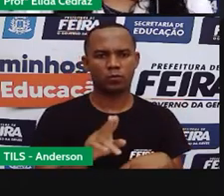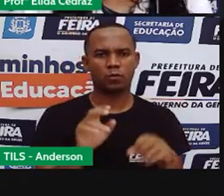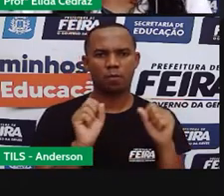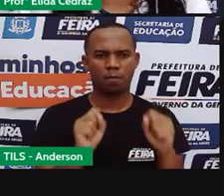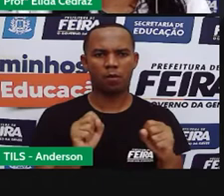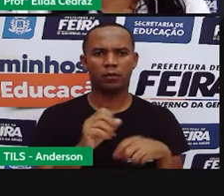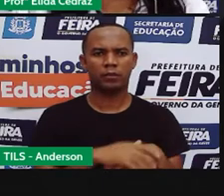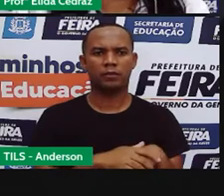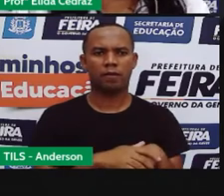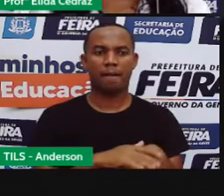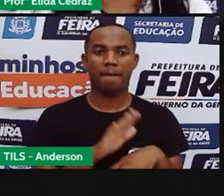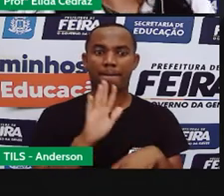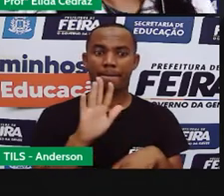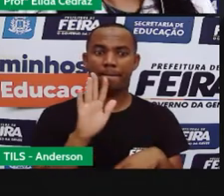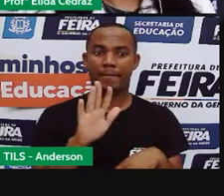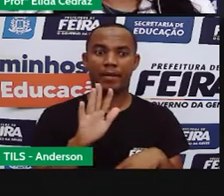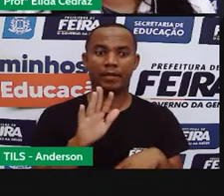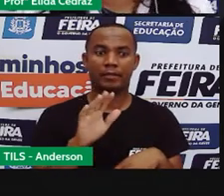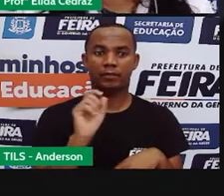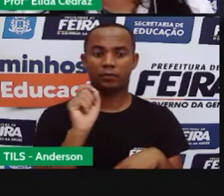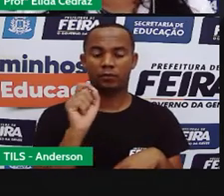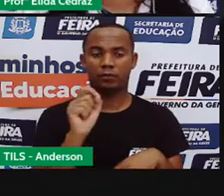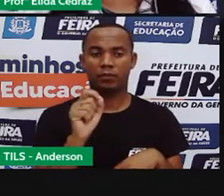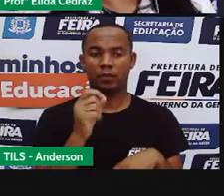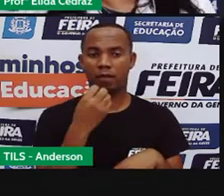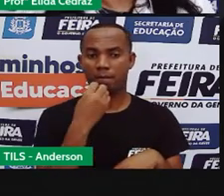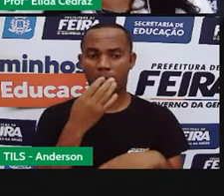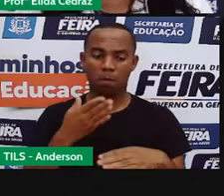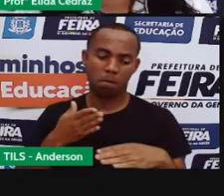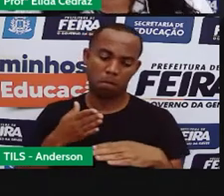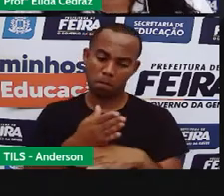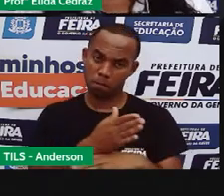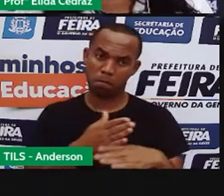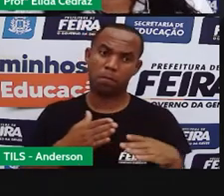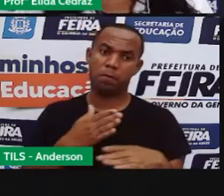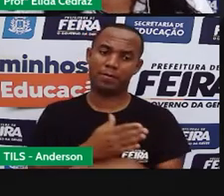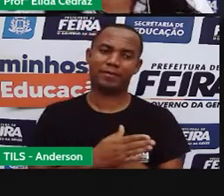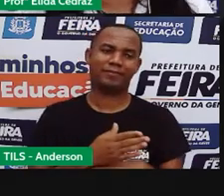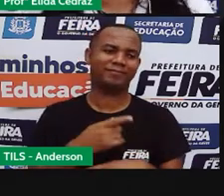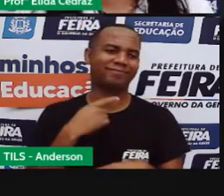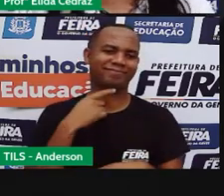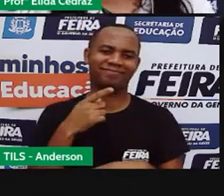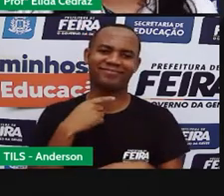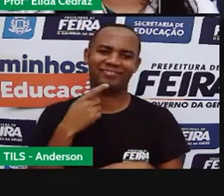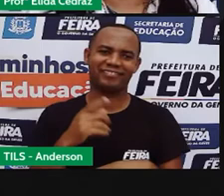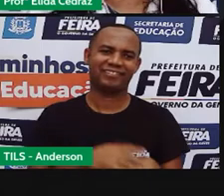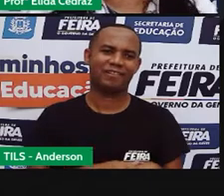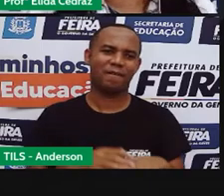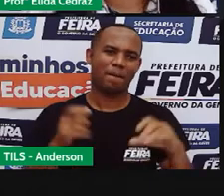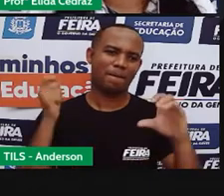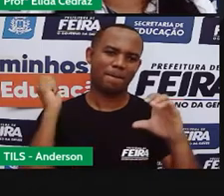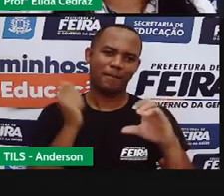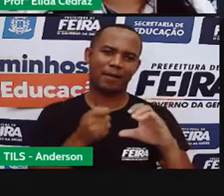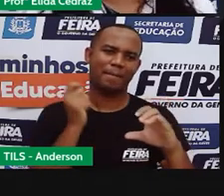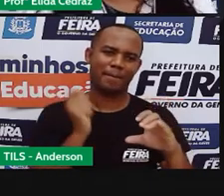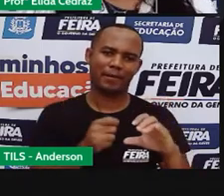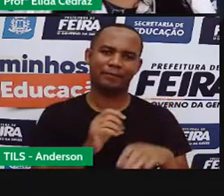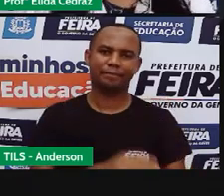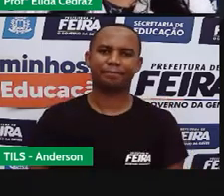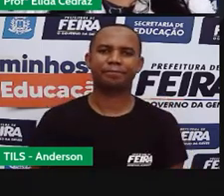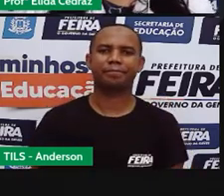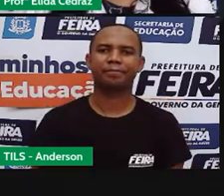Só não resiste a um bom serrote e a um frego. O tijolo,